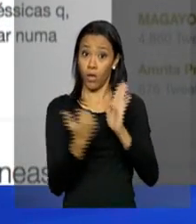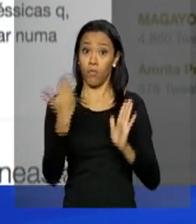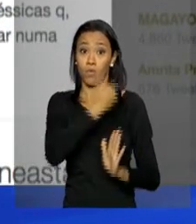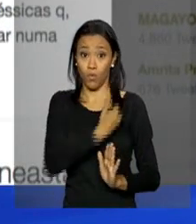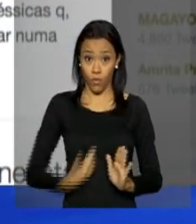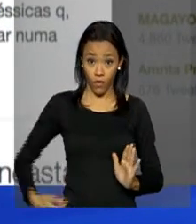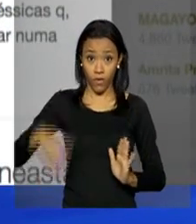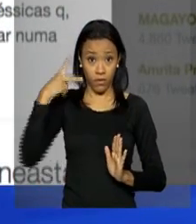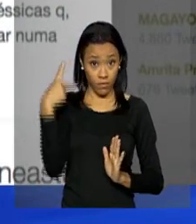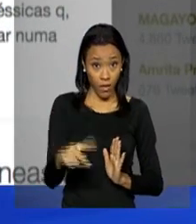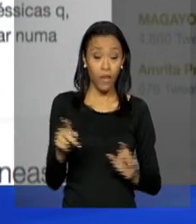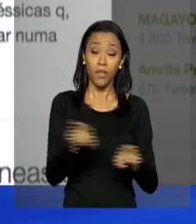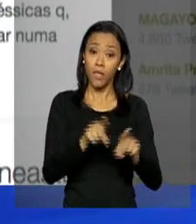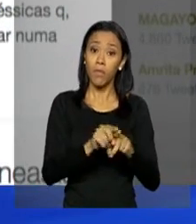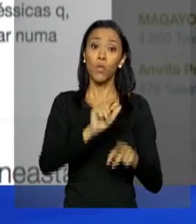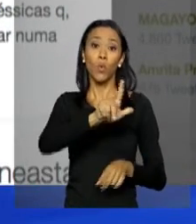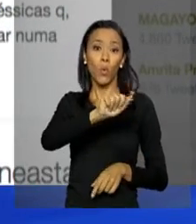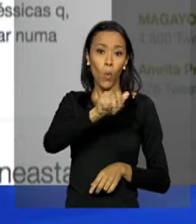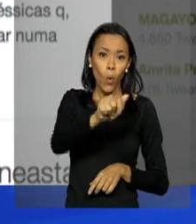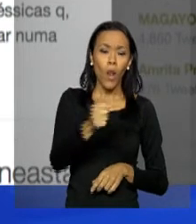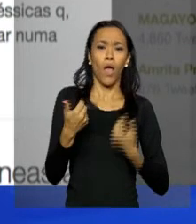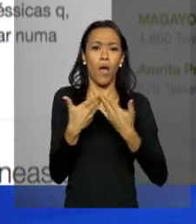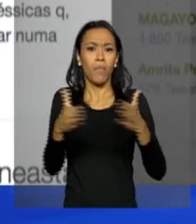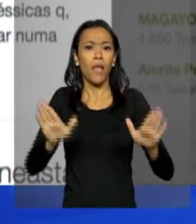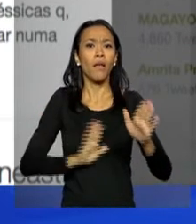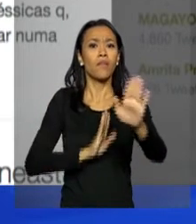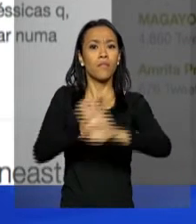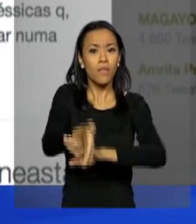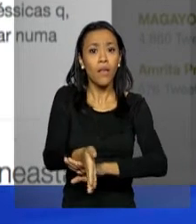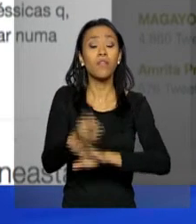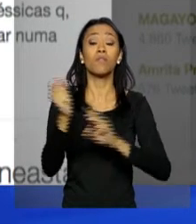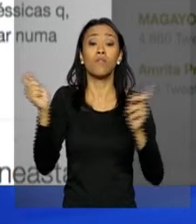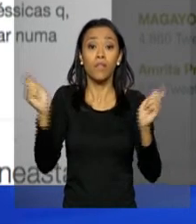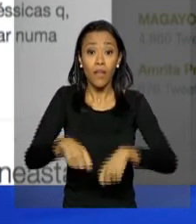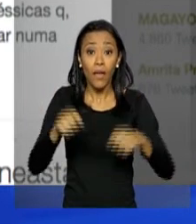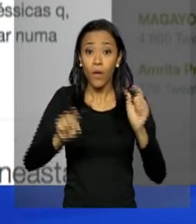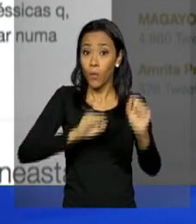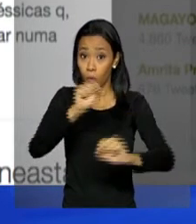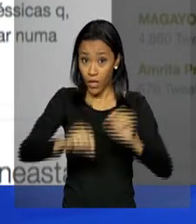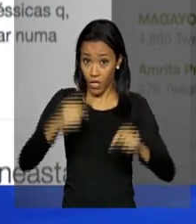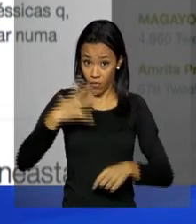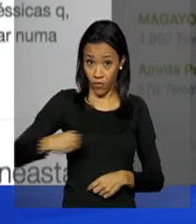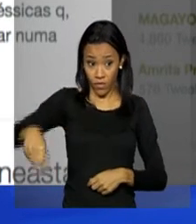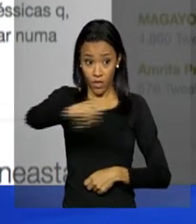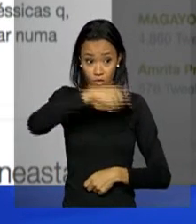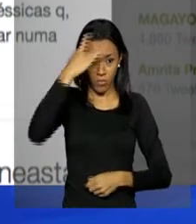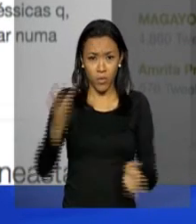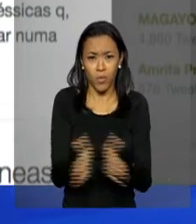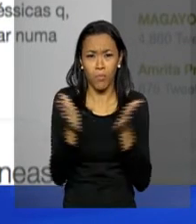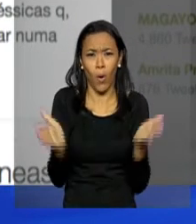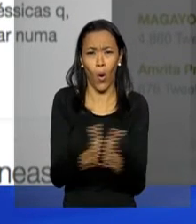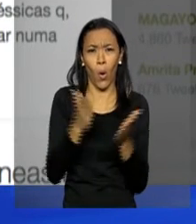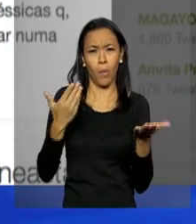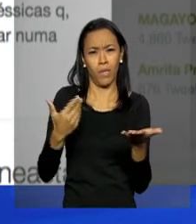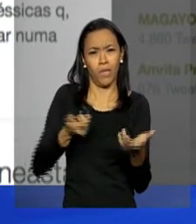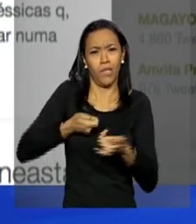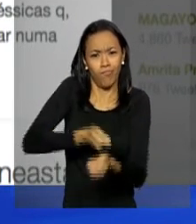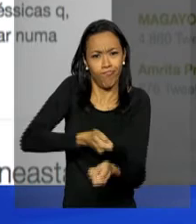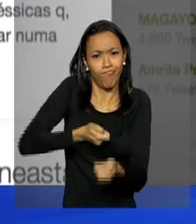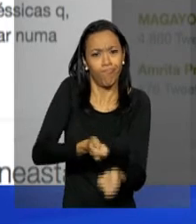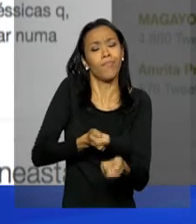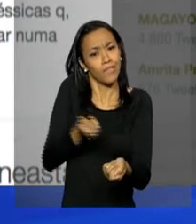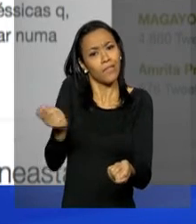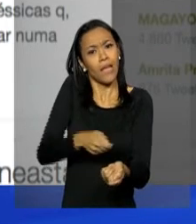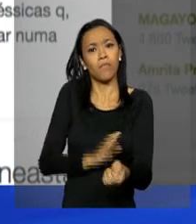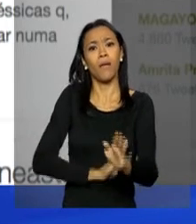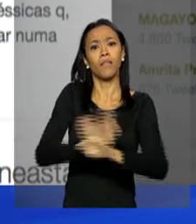dela e do governo Lula ampliaram o acesso e possibilitaram que filhos de domésticas cursassem um ensino